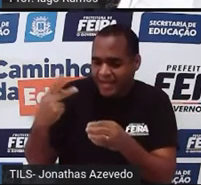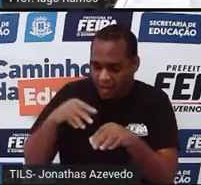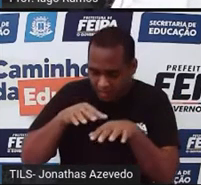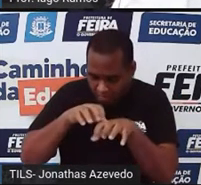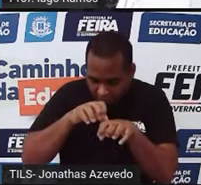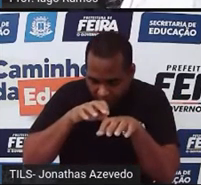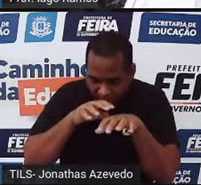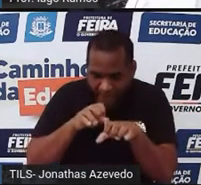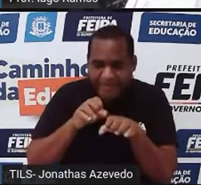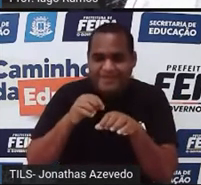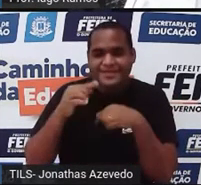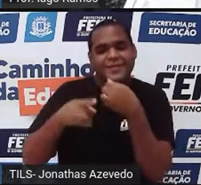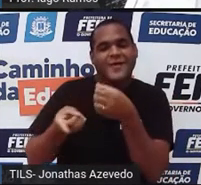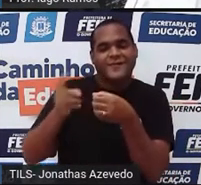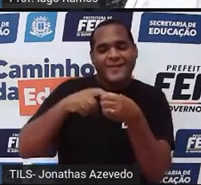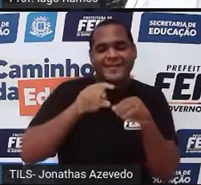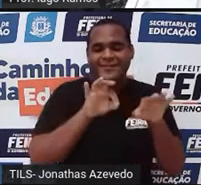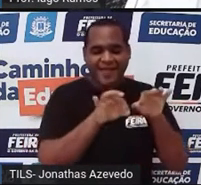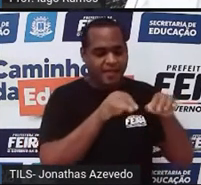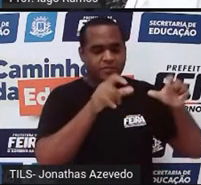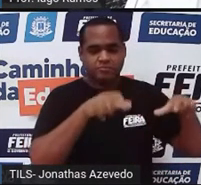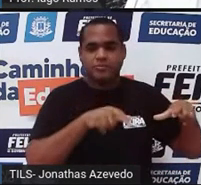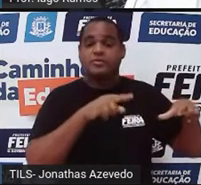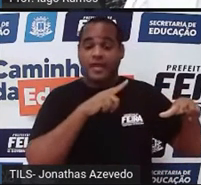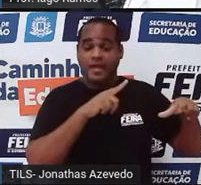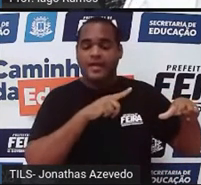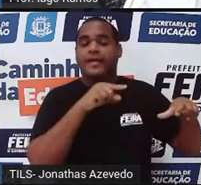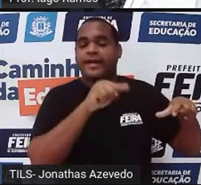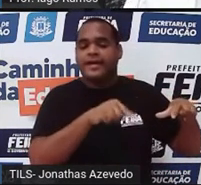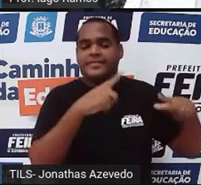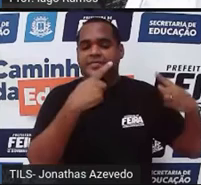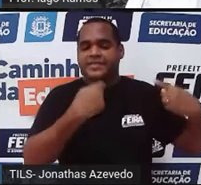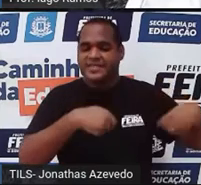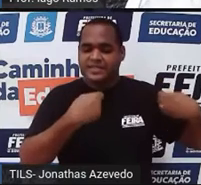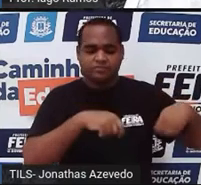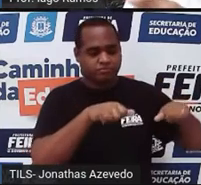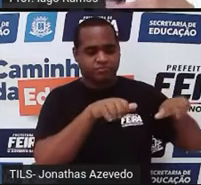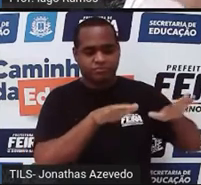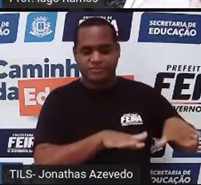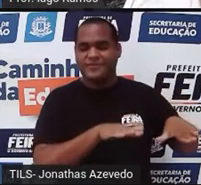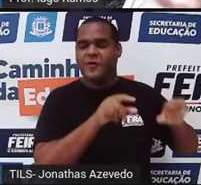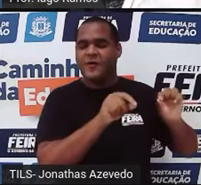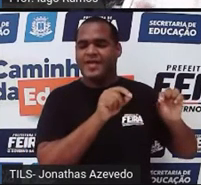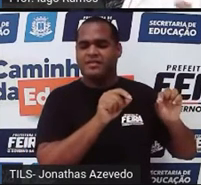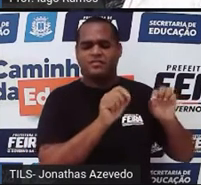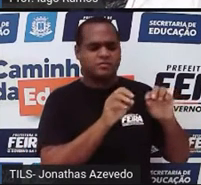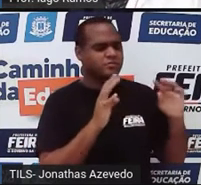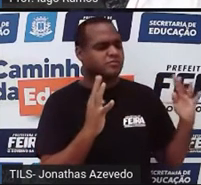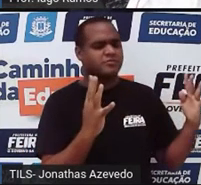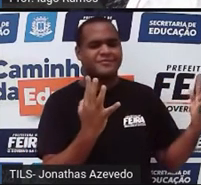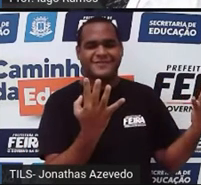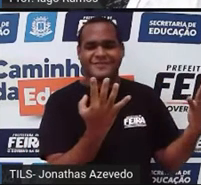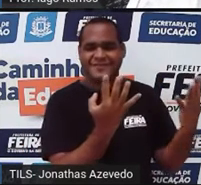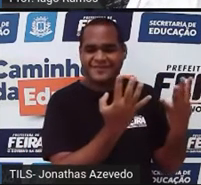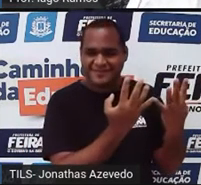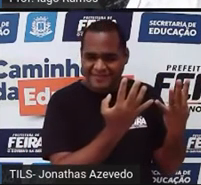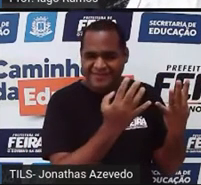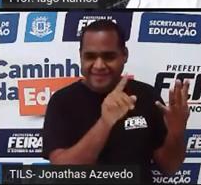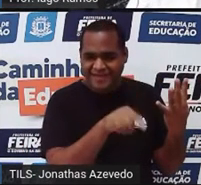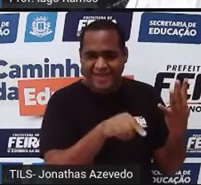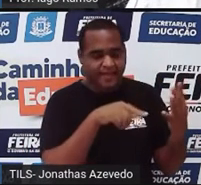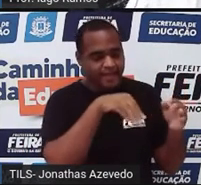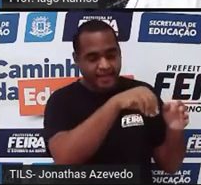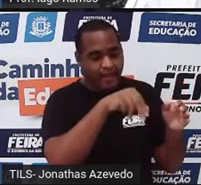volta até o local onde elas precisavam ficar, dentro ali, né, daquela terra, daquela